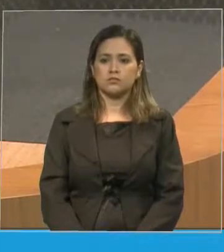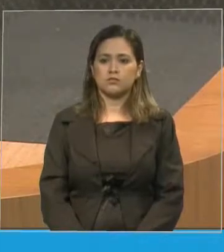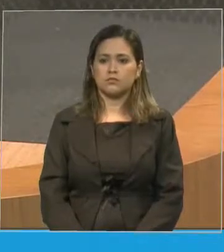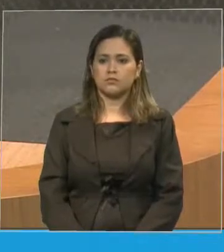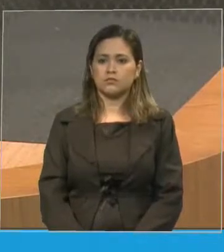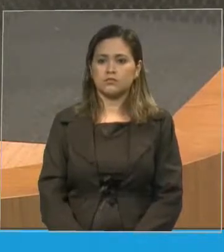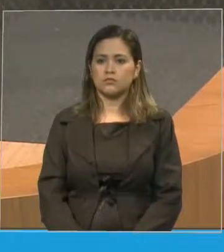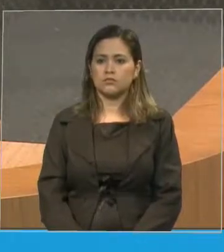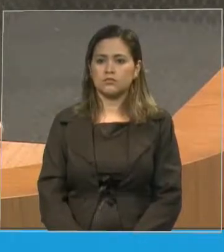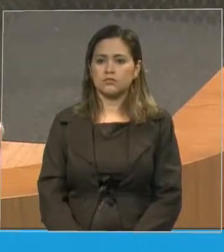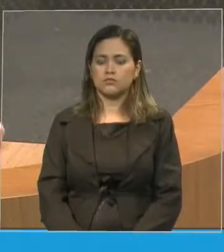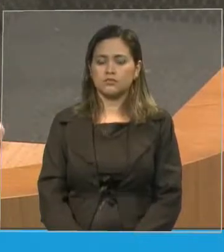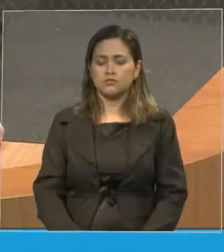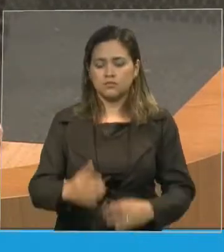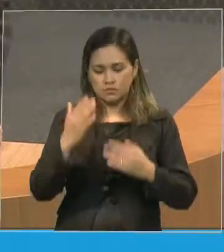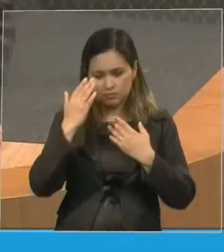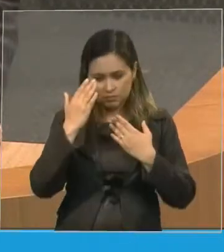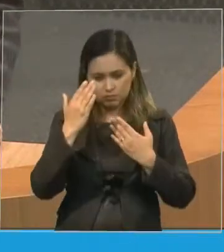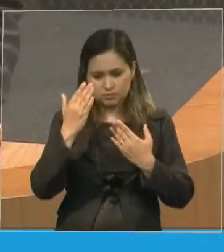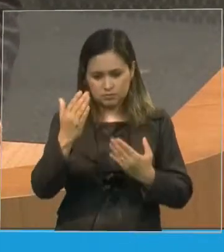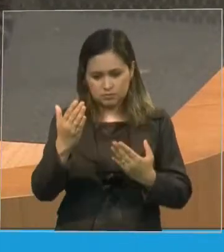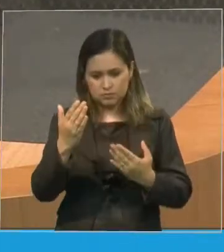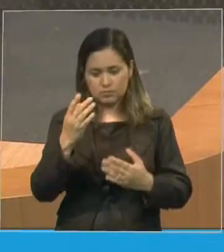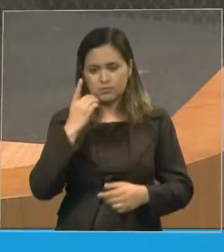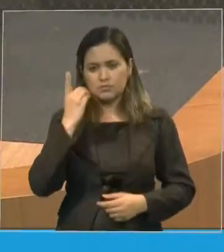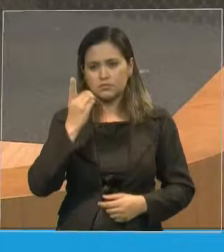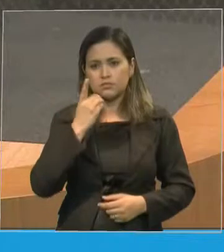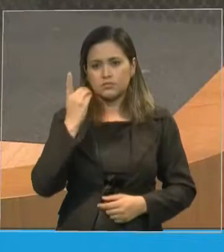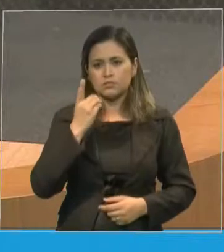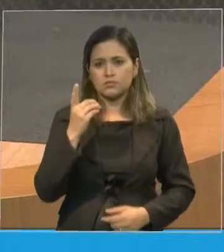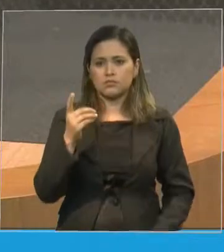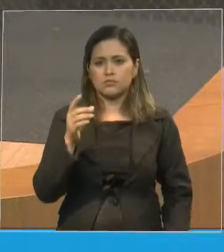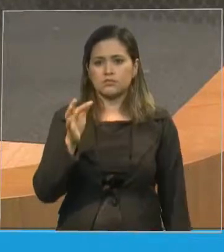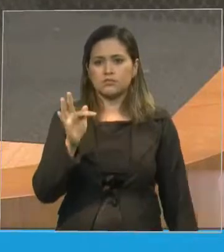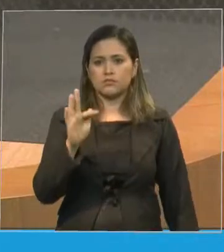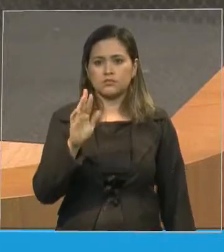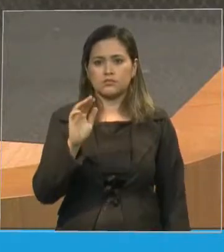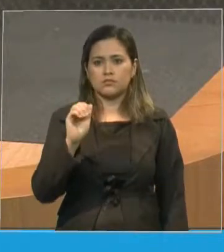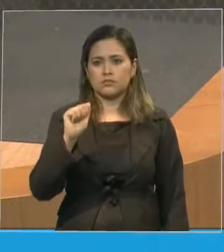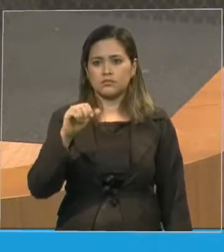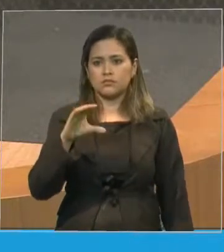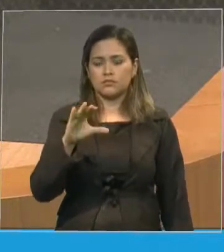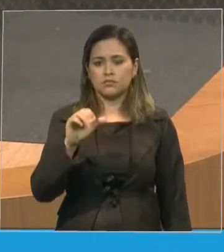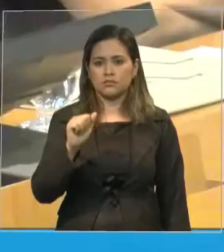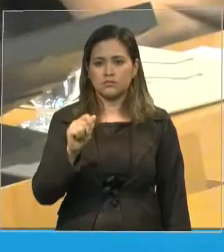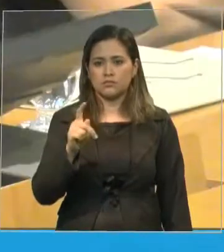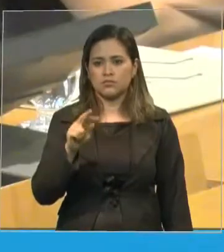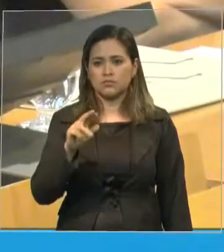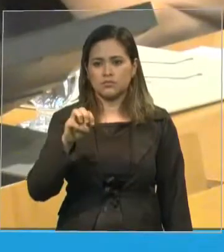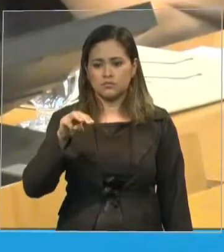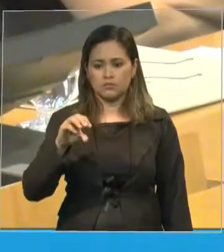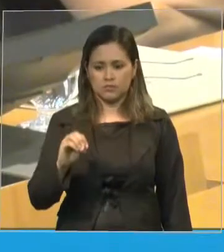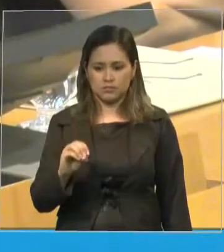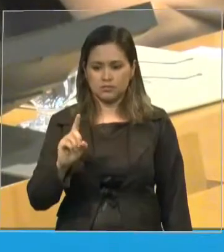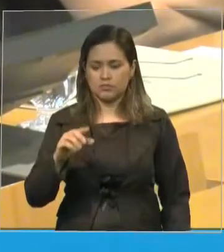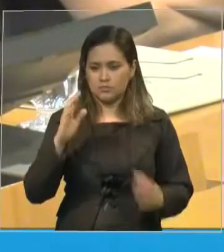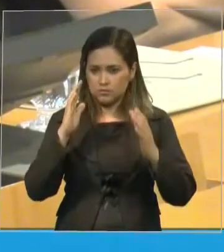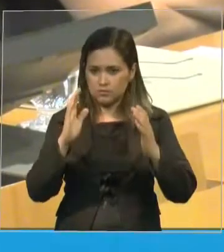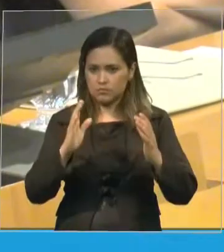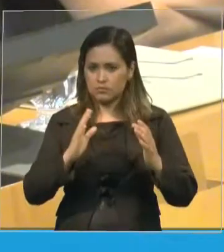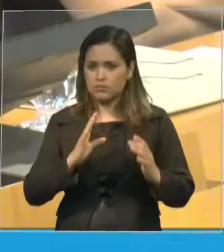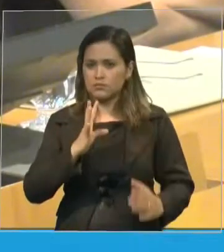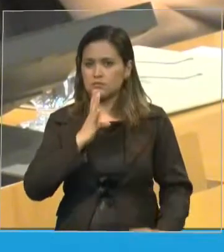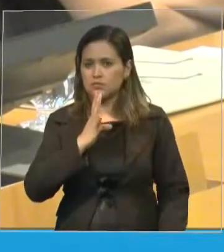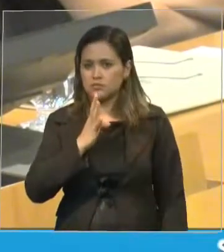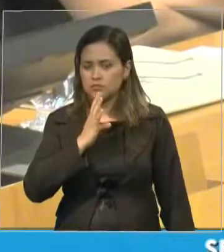a sua excelência, deputada, Francisca Primo. Que honra lhe conhecer e vê-la